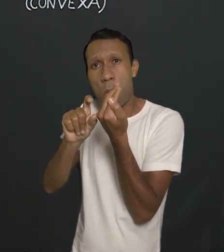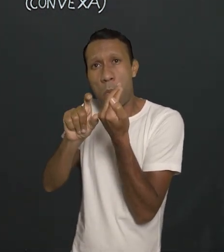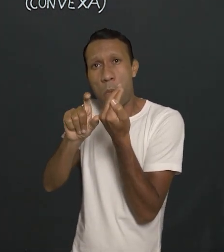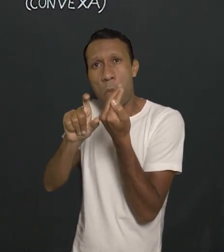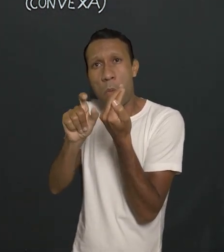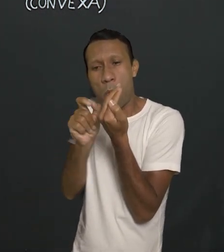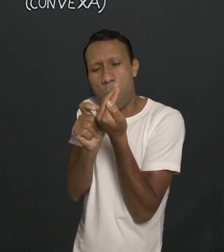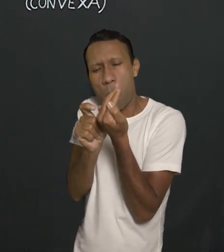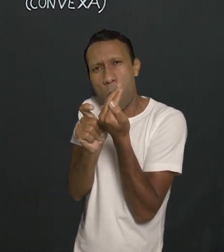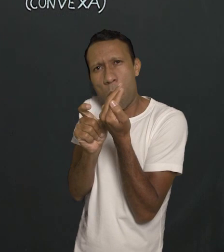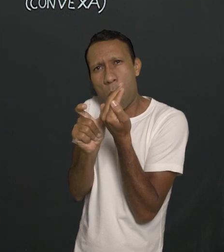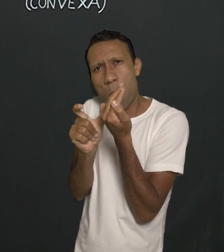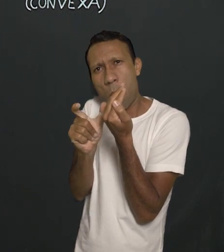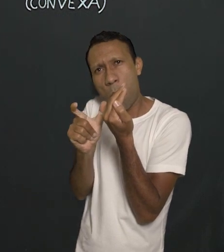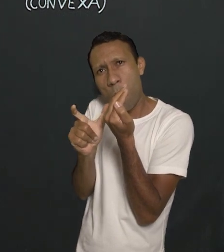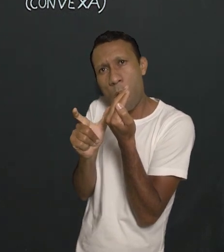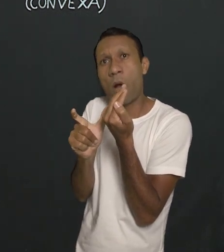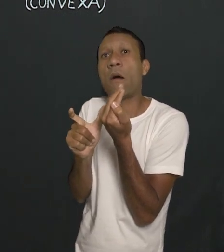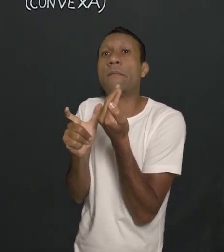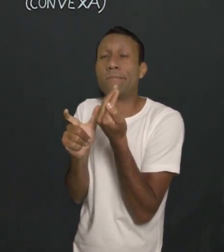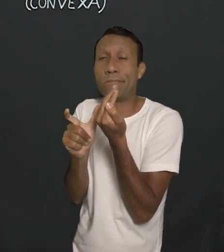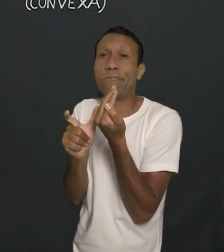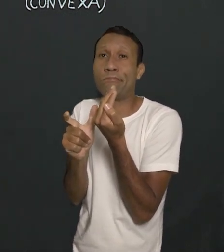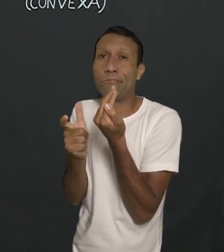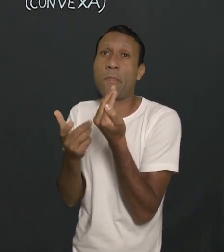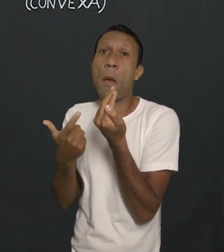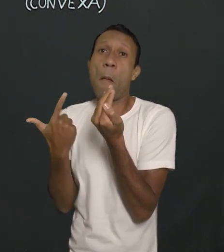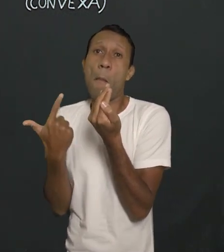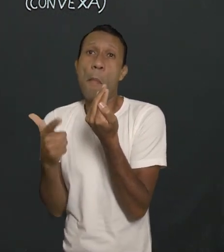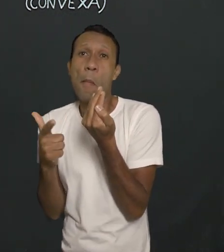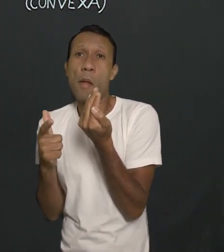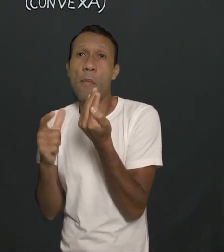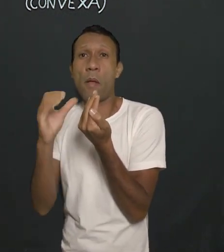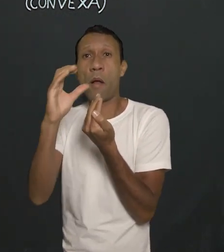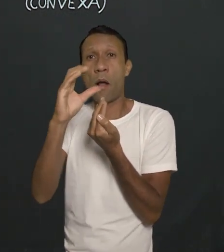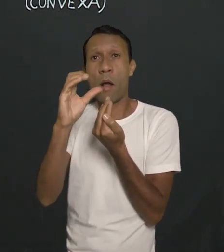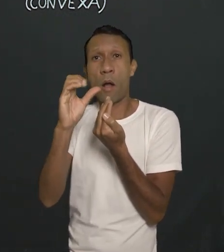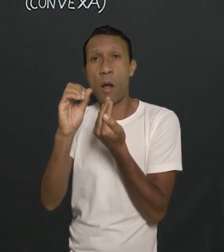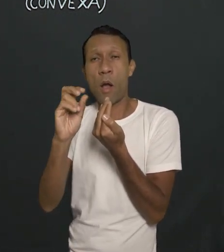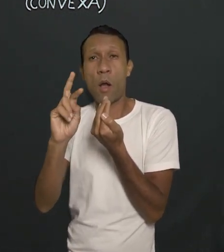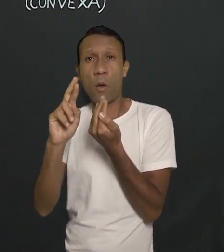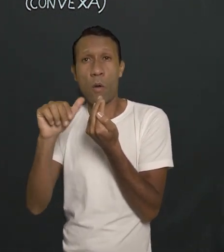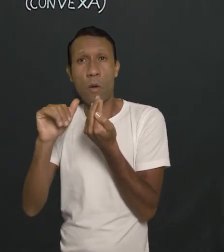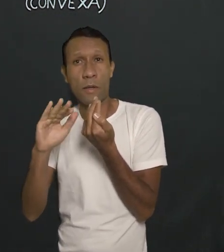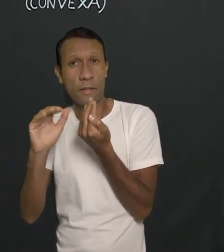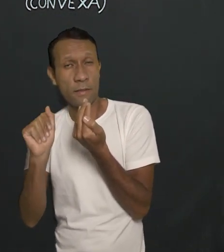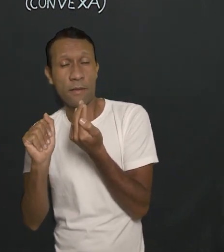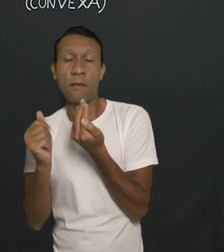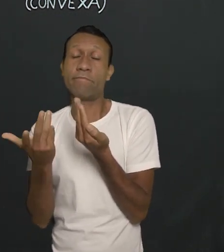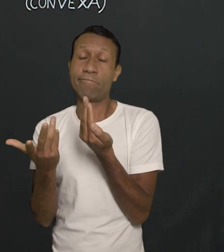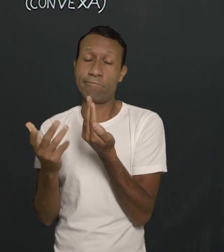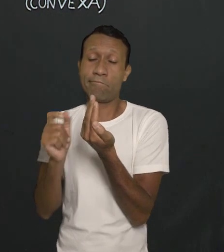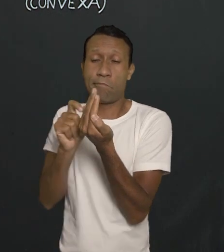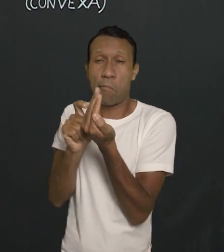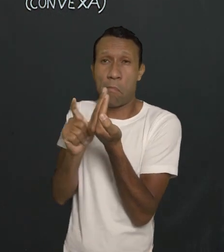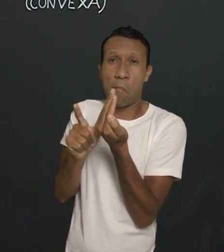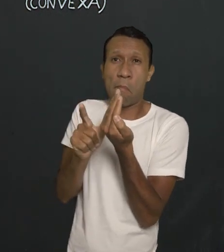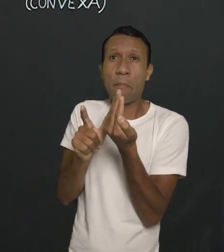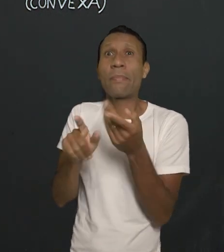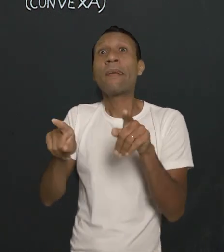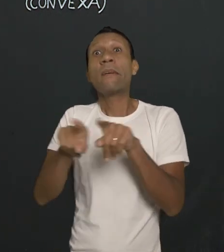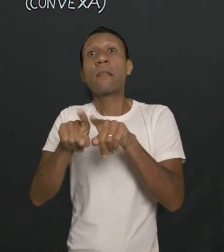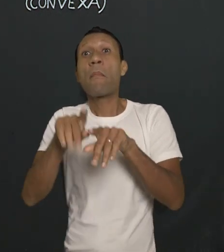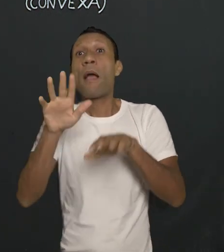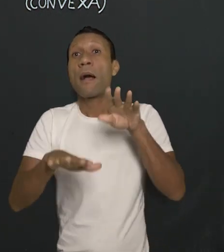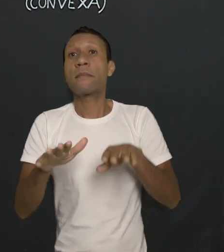alongado. Pode ser um problema no alongamento, como um problema na córnea. E você sabia que na adolescência, o globo ocular, ele tende a se